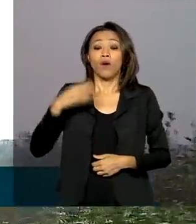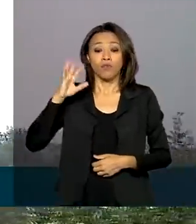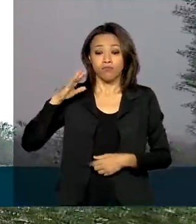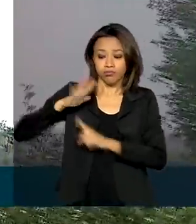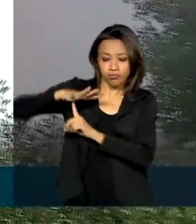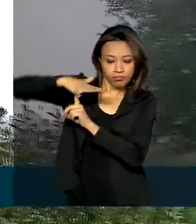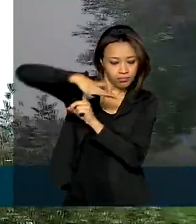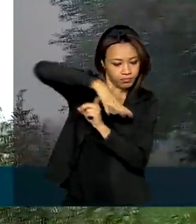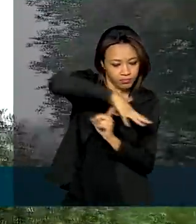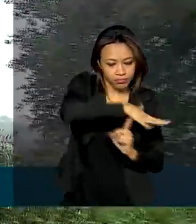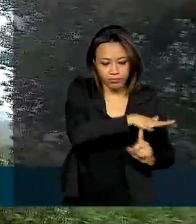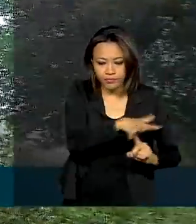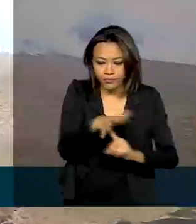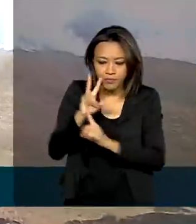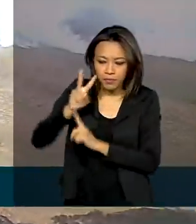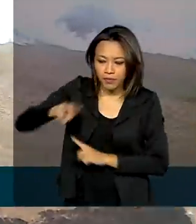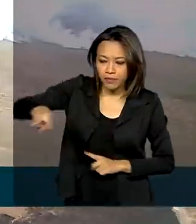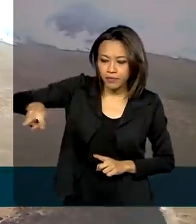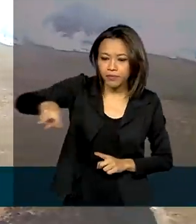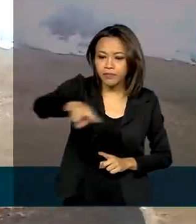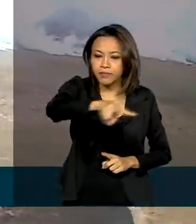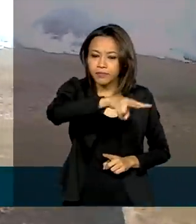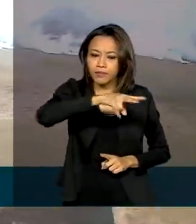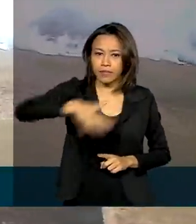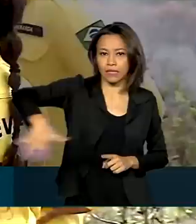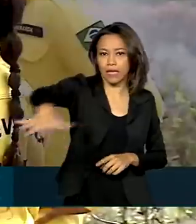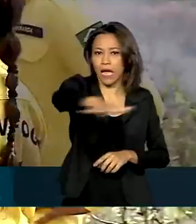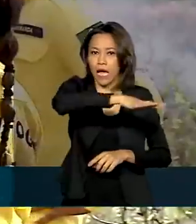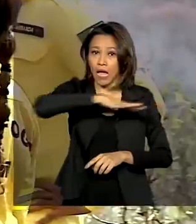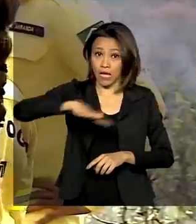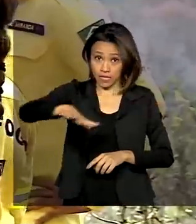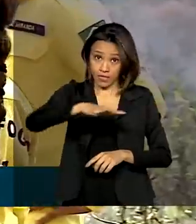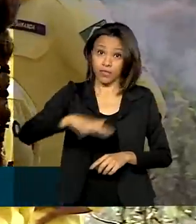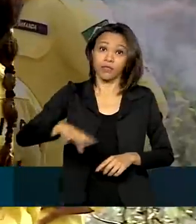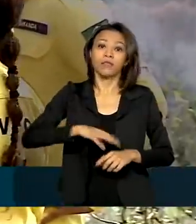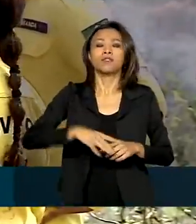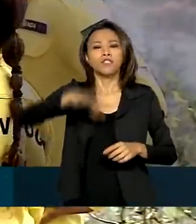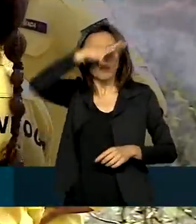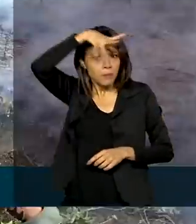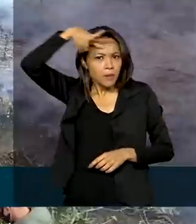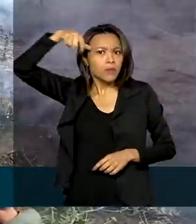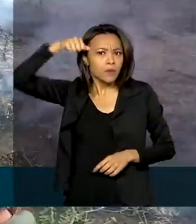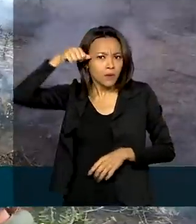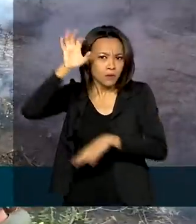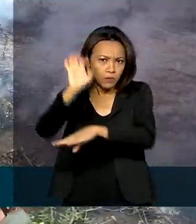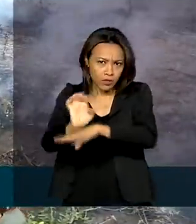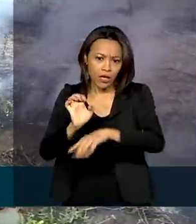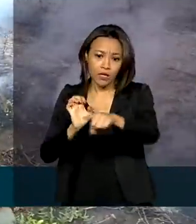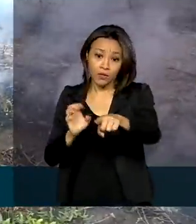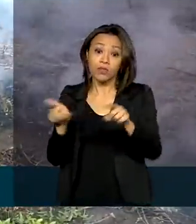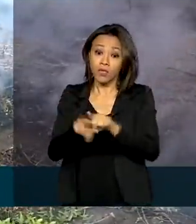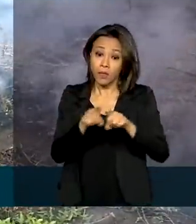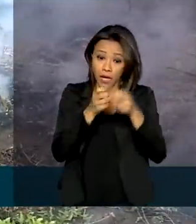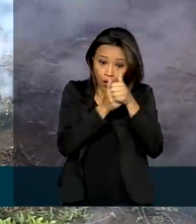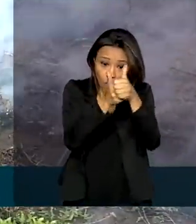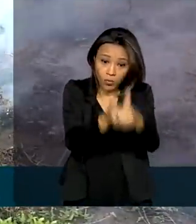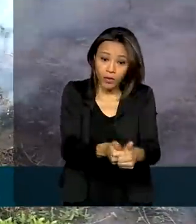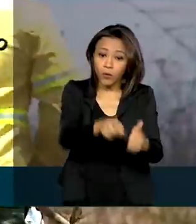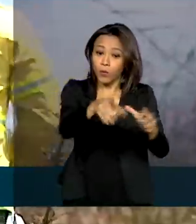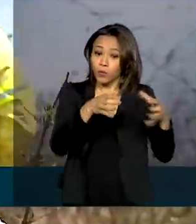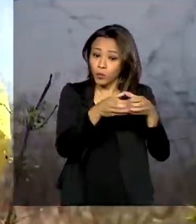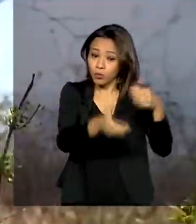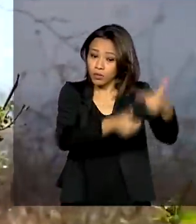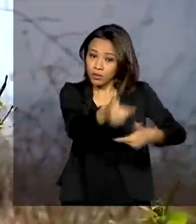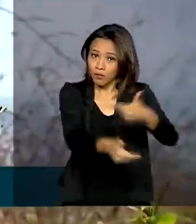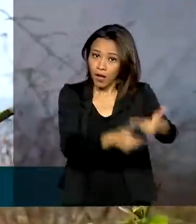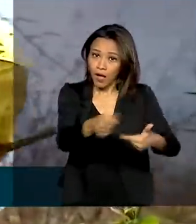sobrevoou áreas próximas à cidade de Poconé, no Mato Grosso. Ele também acompanhou o trabalho das equipes do Preve Fogo em solo.